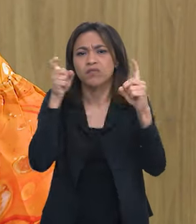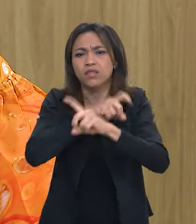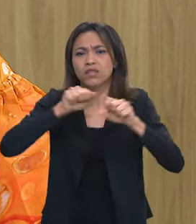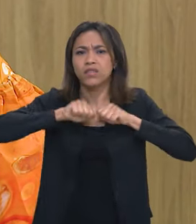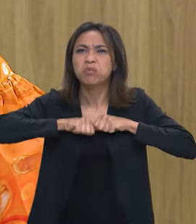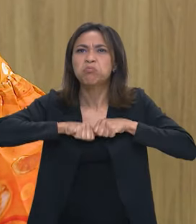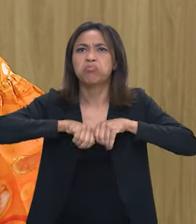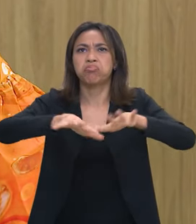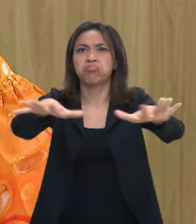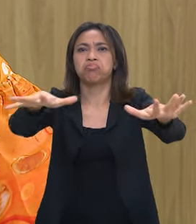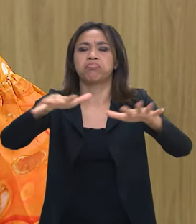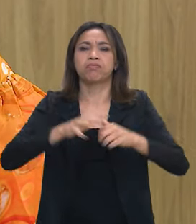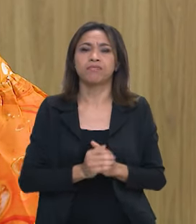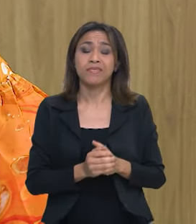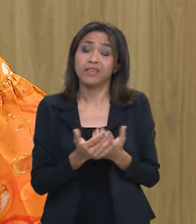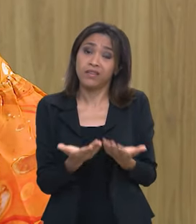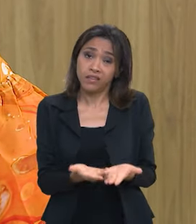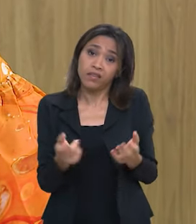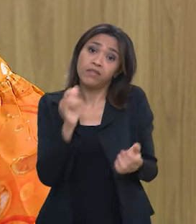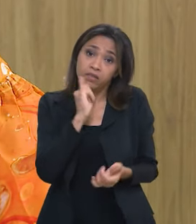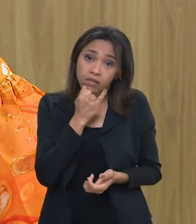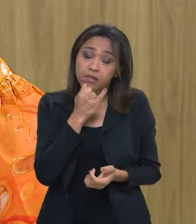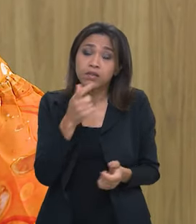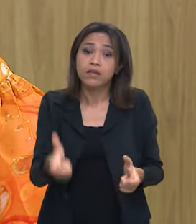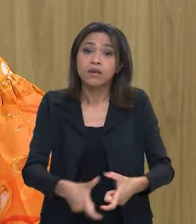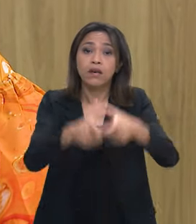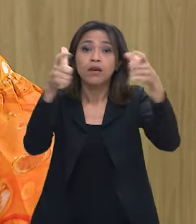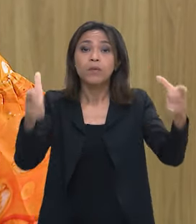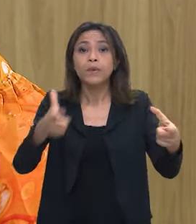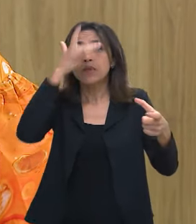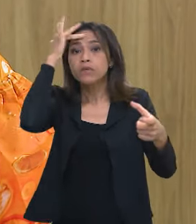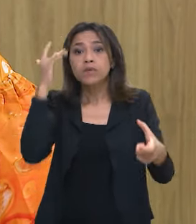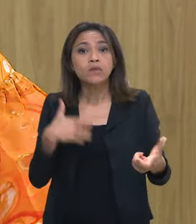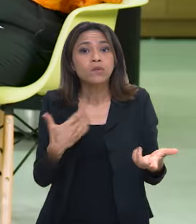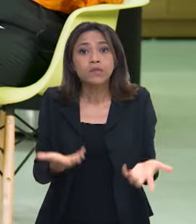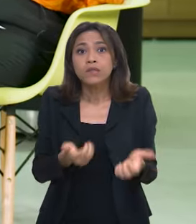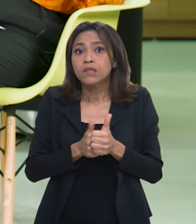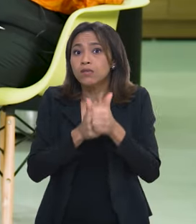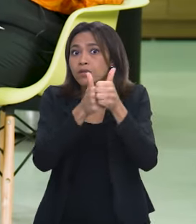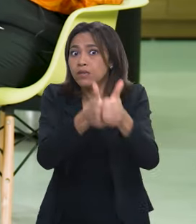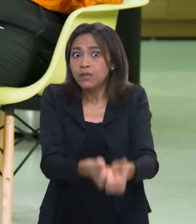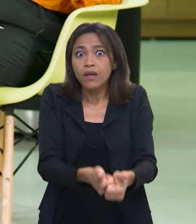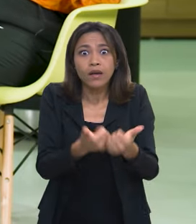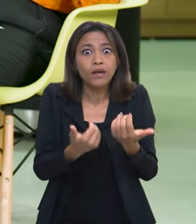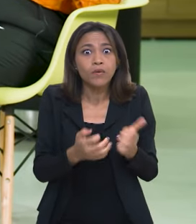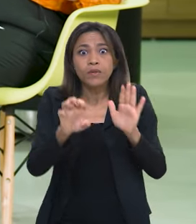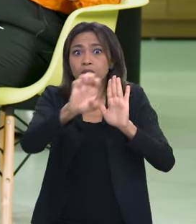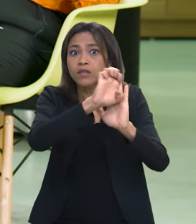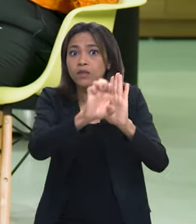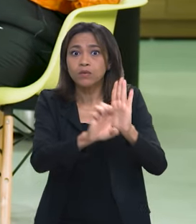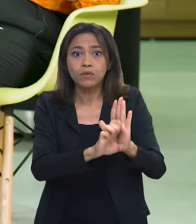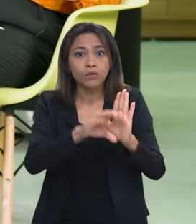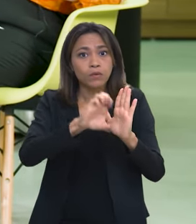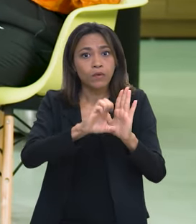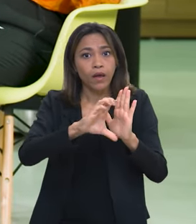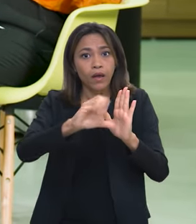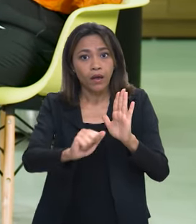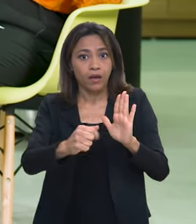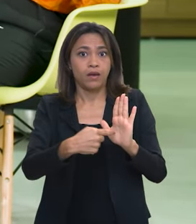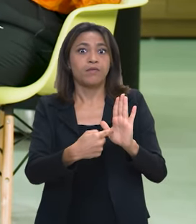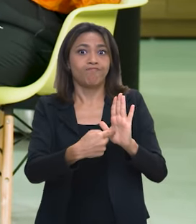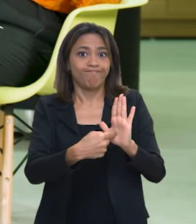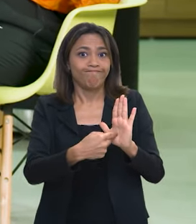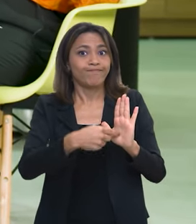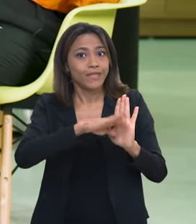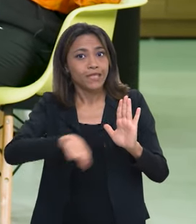propaladas em redes e que levam muitas pessoas a não cumprirem com o está no Estatuto da Criança e do Adolescente a